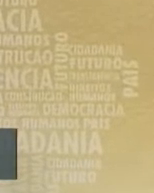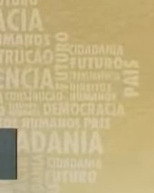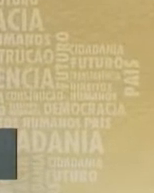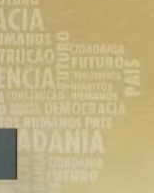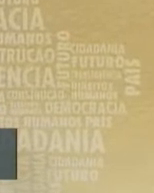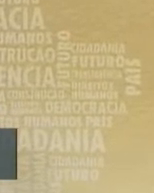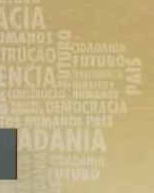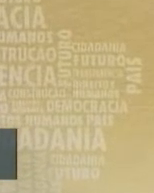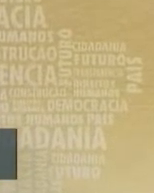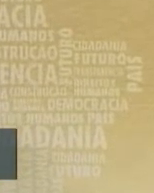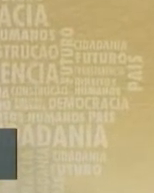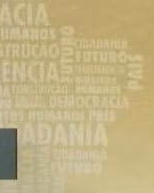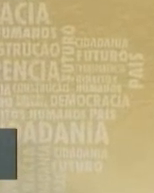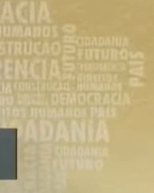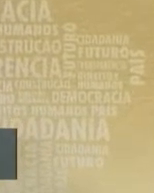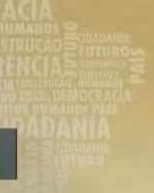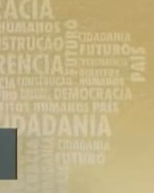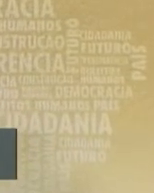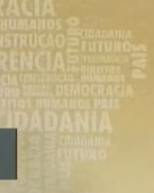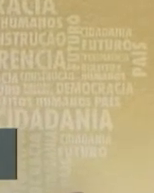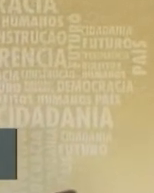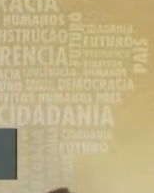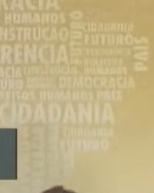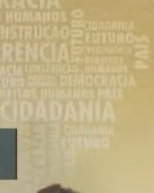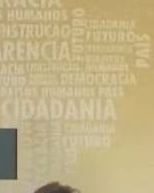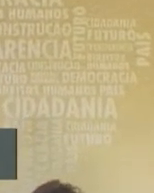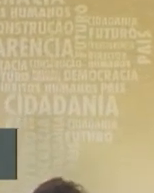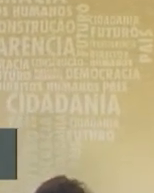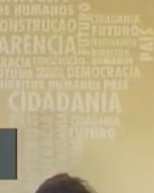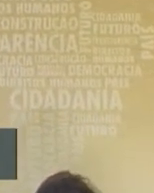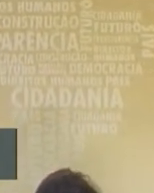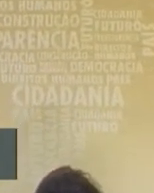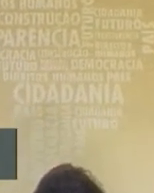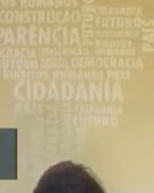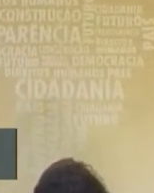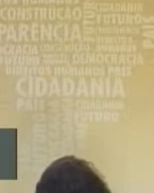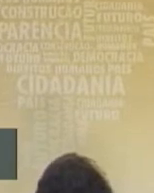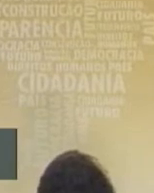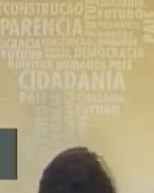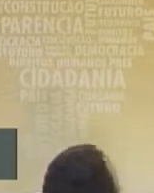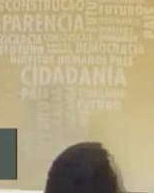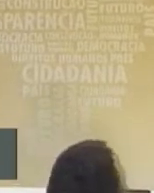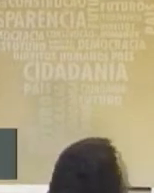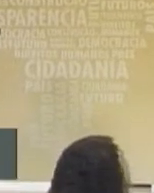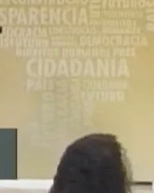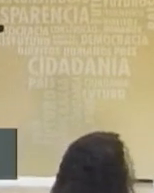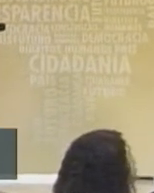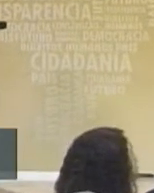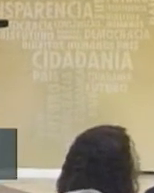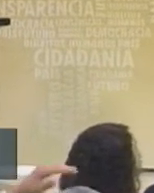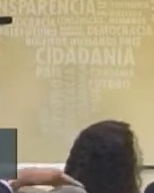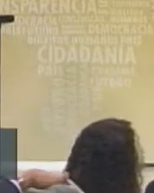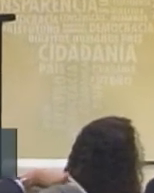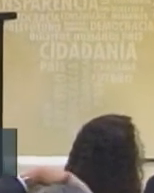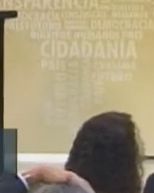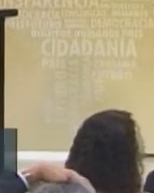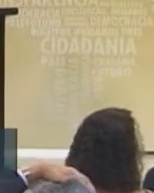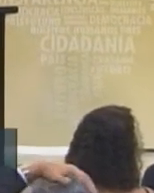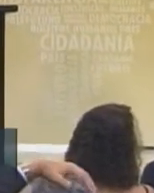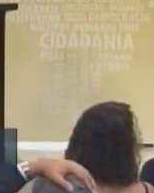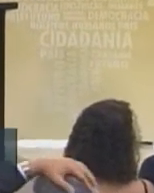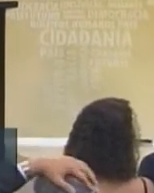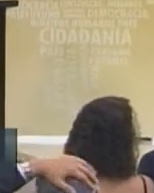da sanção dessas duas leis essenciais sobretudo o fato de que passaram de forma consensual pelo crivo do poder